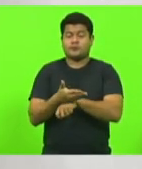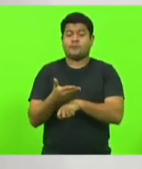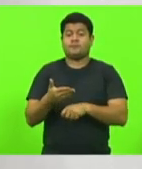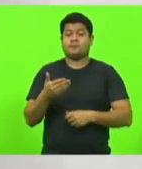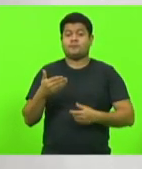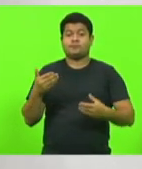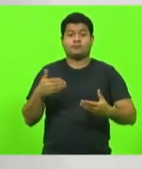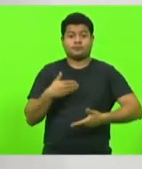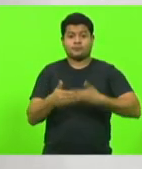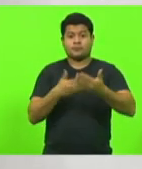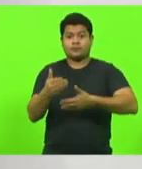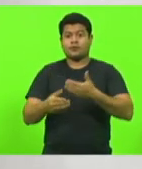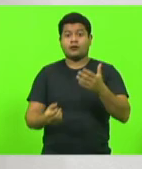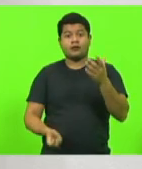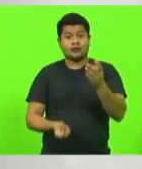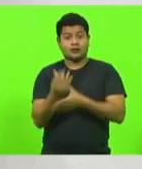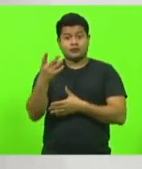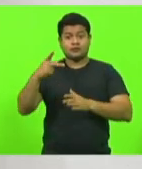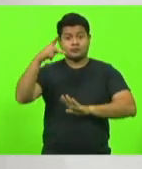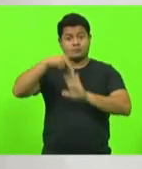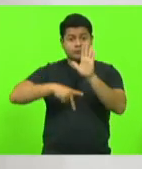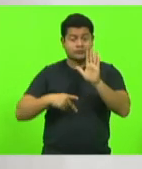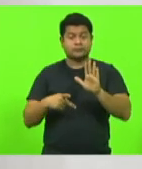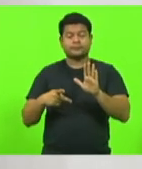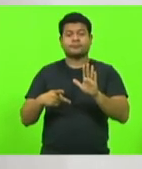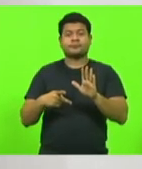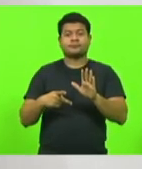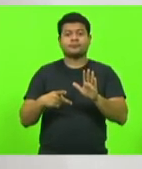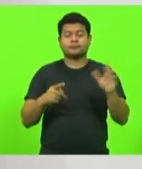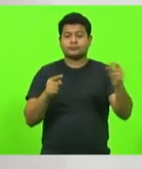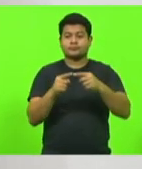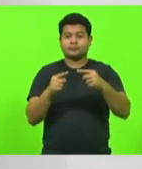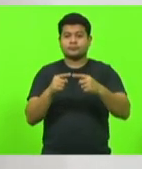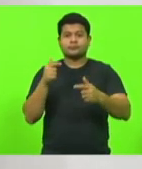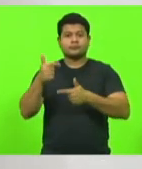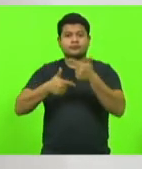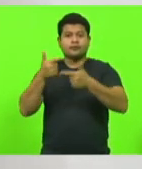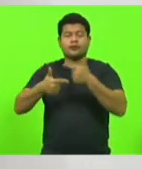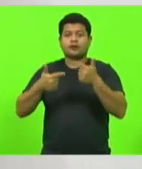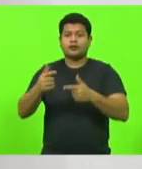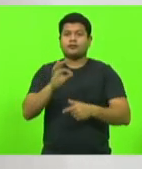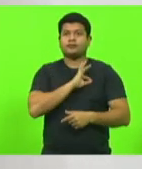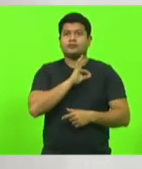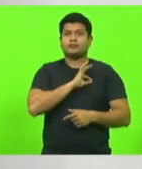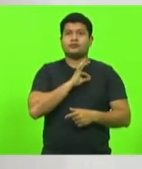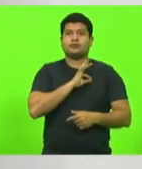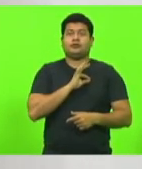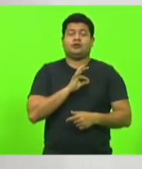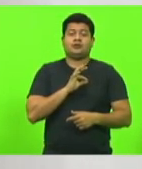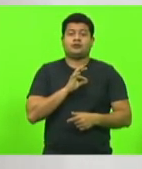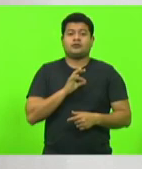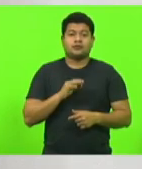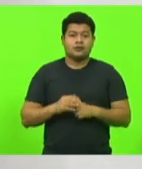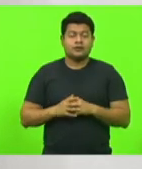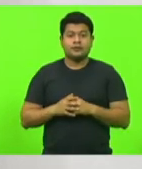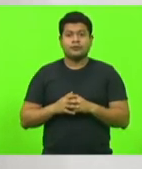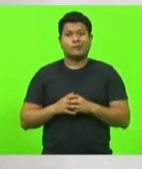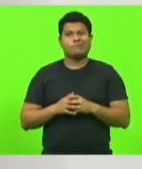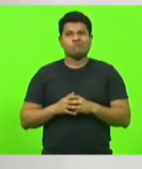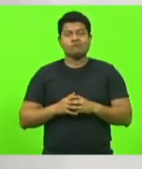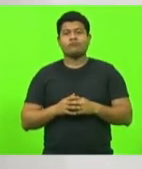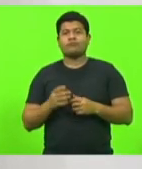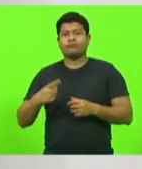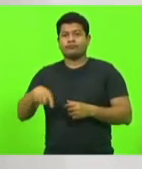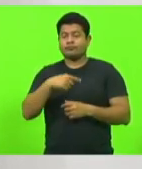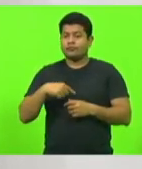construção de um plano de carreira que é praticamente a nossa vida. Nós vamos balizar a nossa vida em cima do